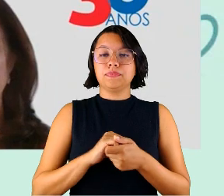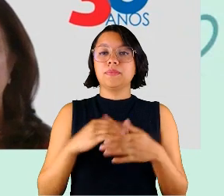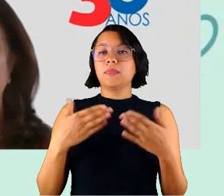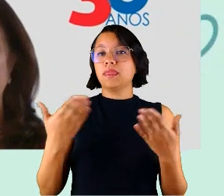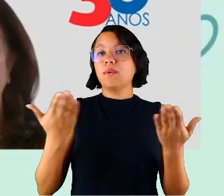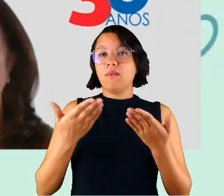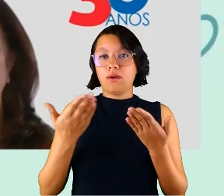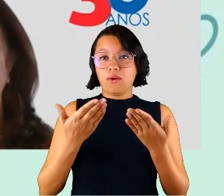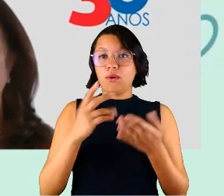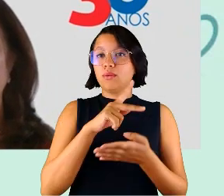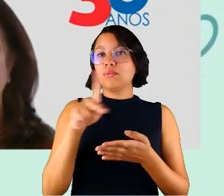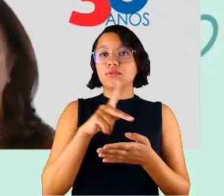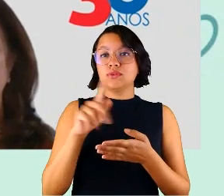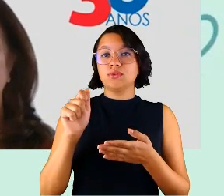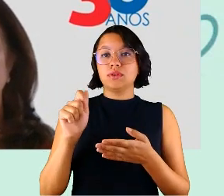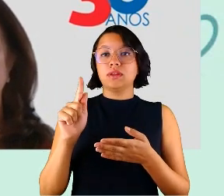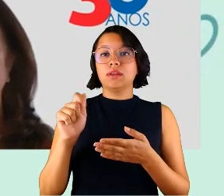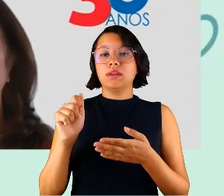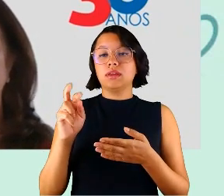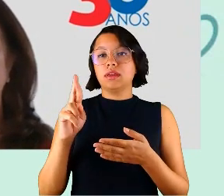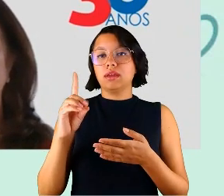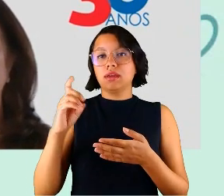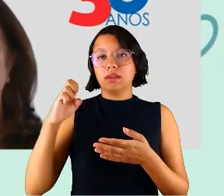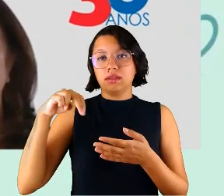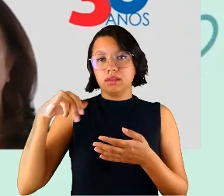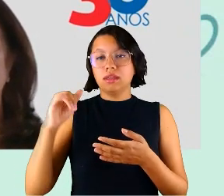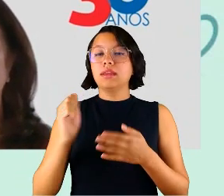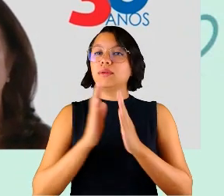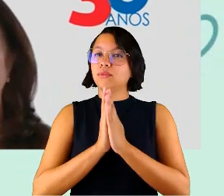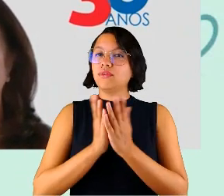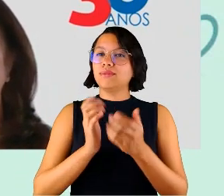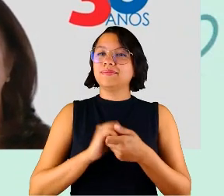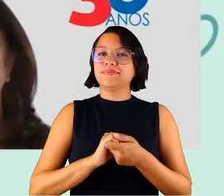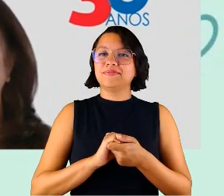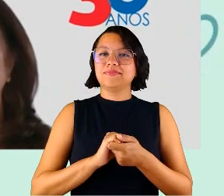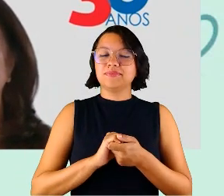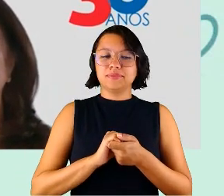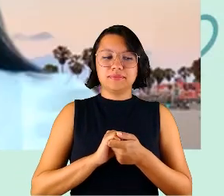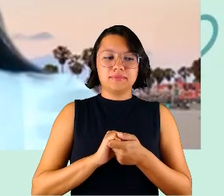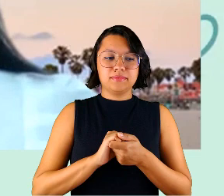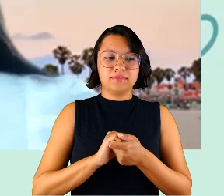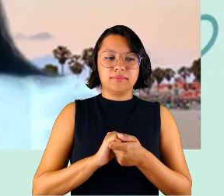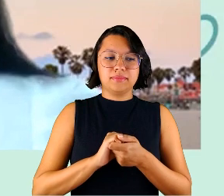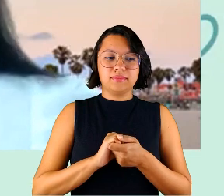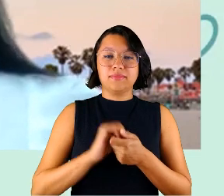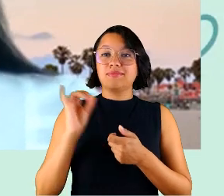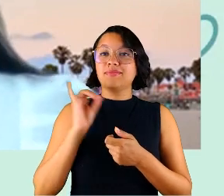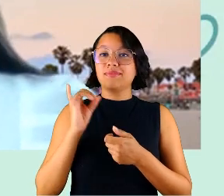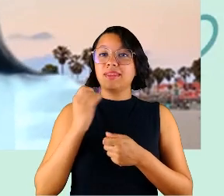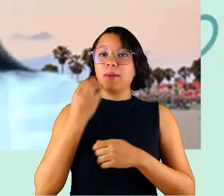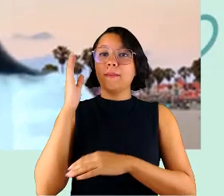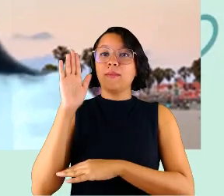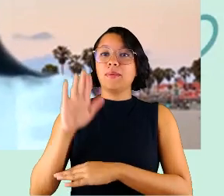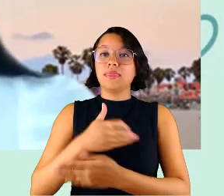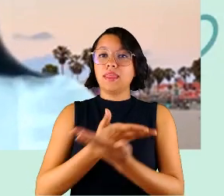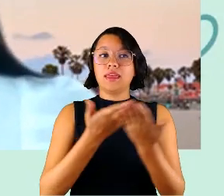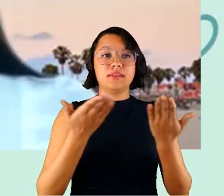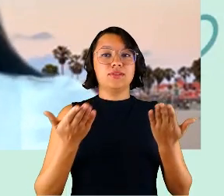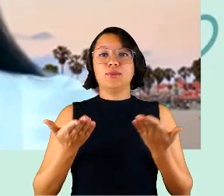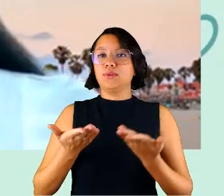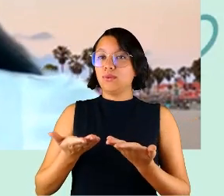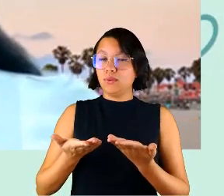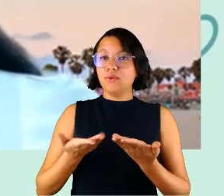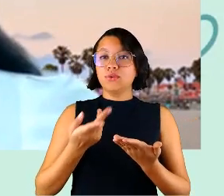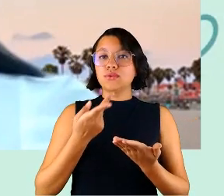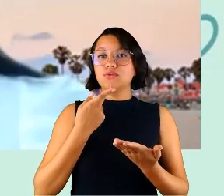com a palavra, a professora Gardênia, por gentileza. Boa tarde a todos e a todas.